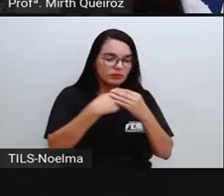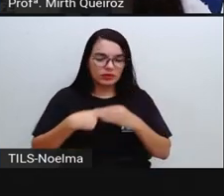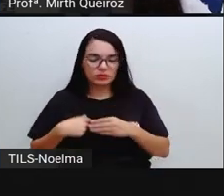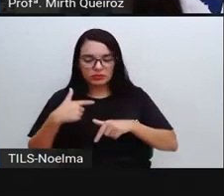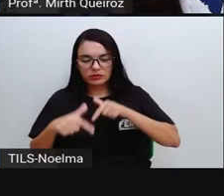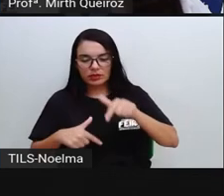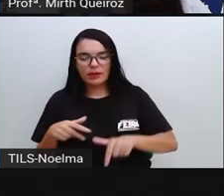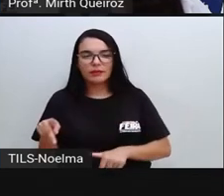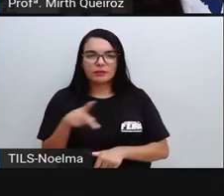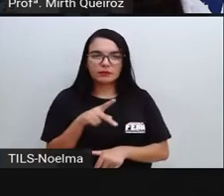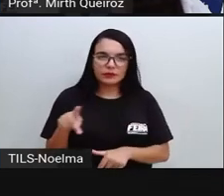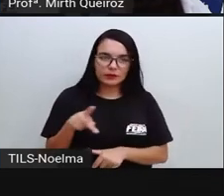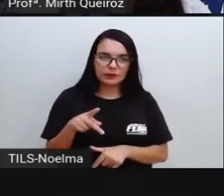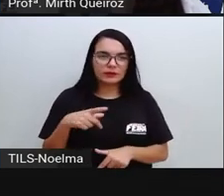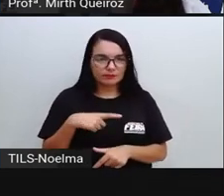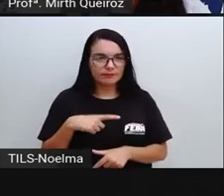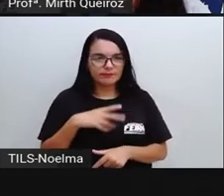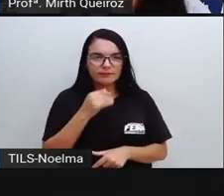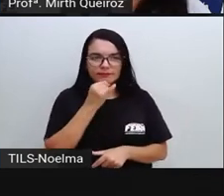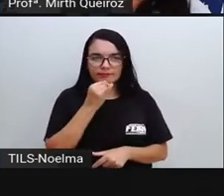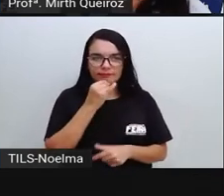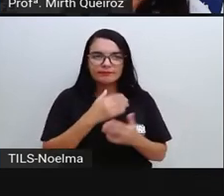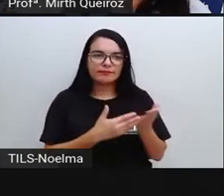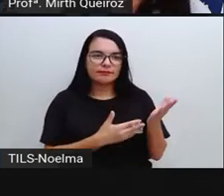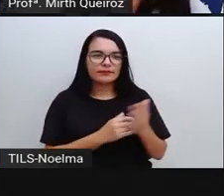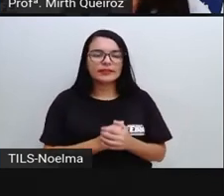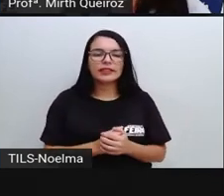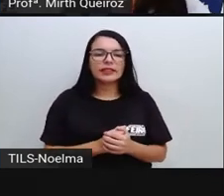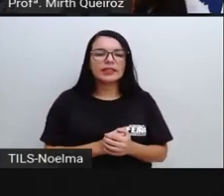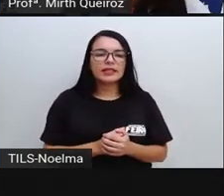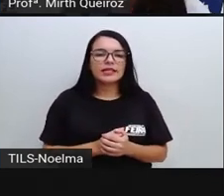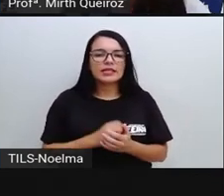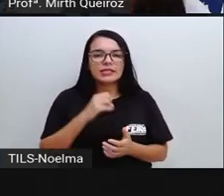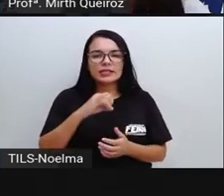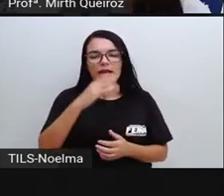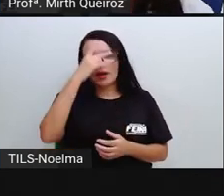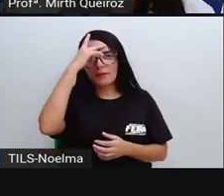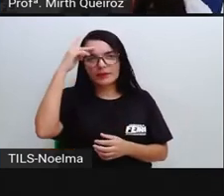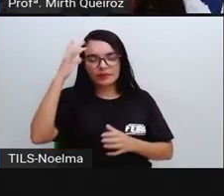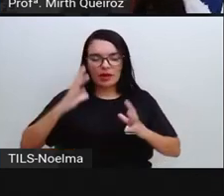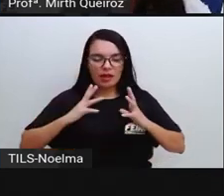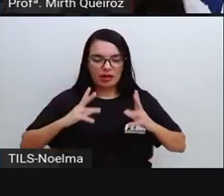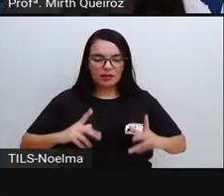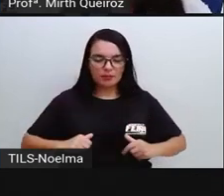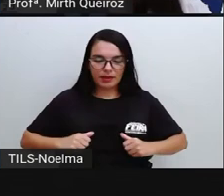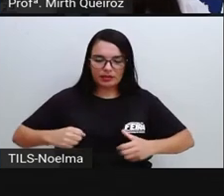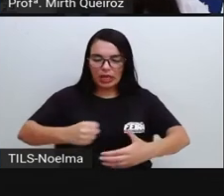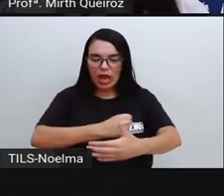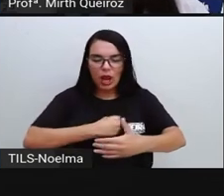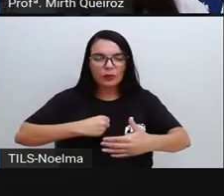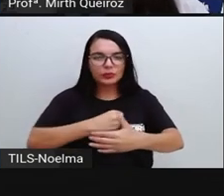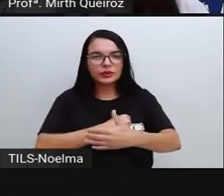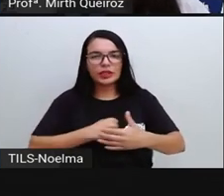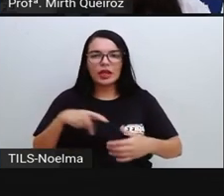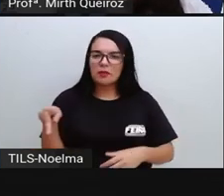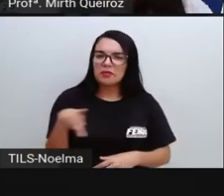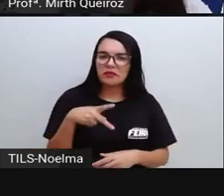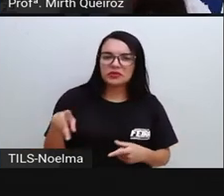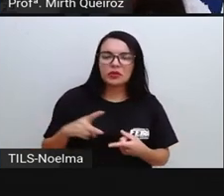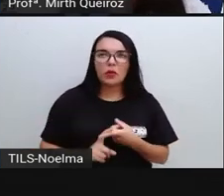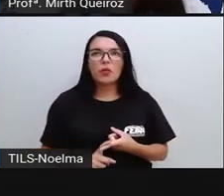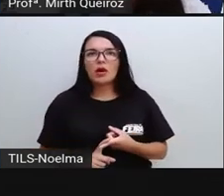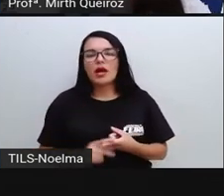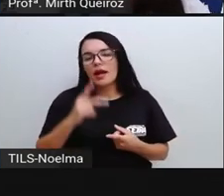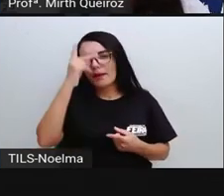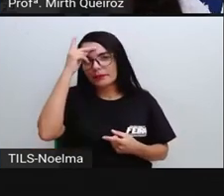um objeto envolvido, por exemplo, uma pessoa que vai trabalhar em serviços gerais, em limpeza, na cozinha, o próprio professor, o